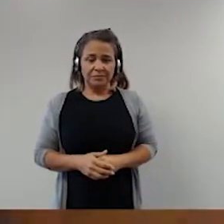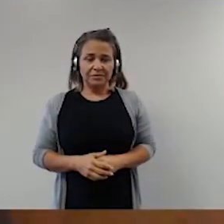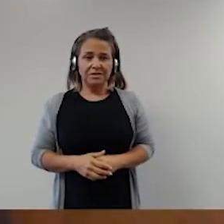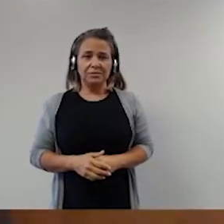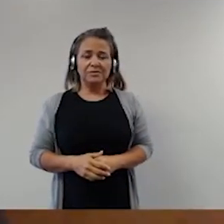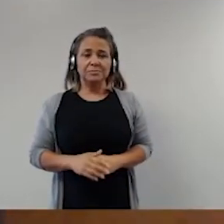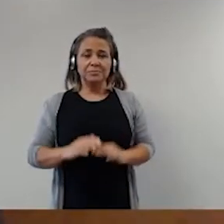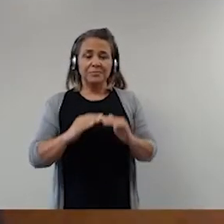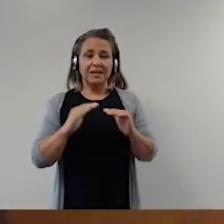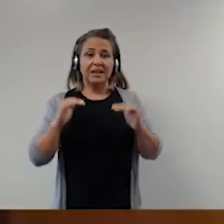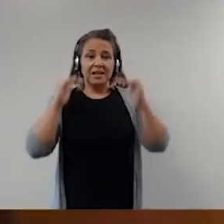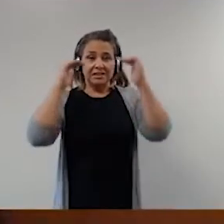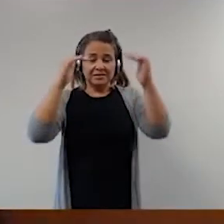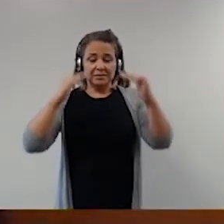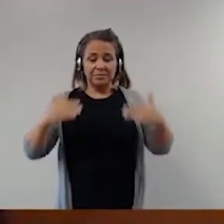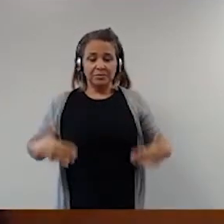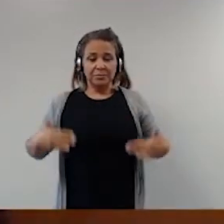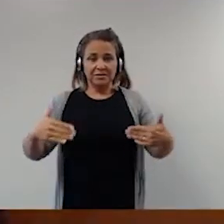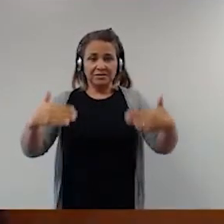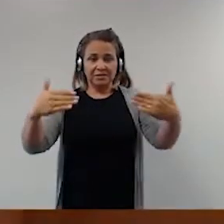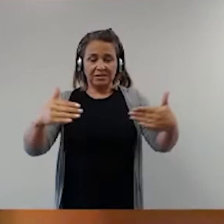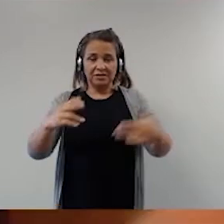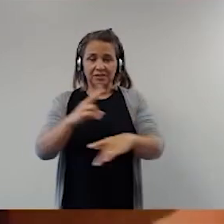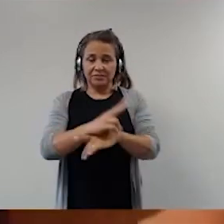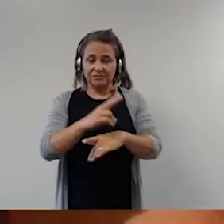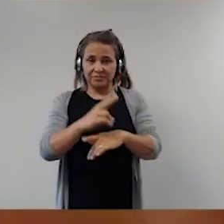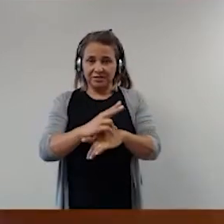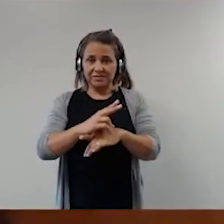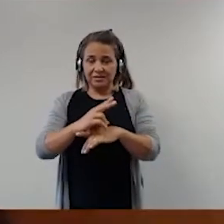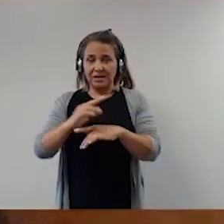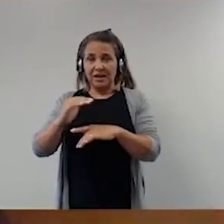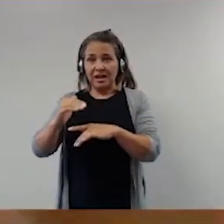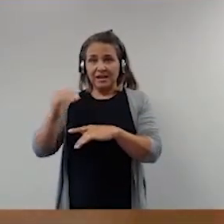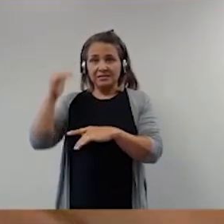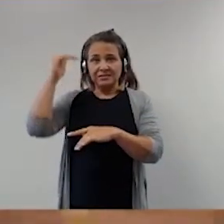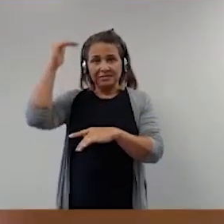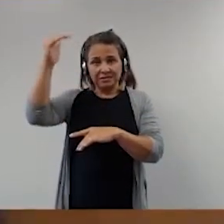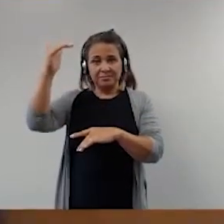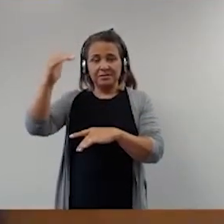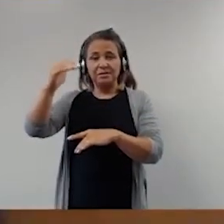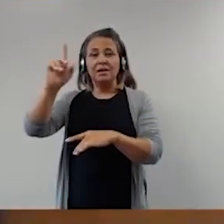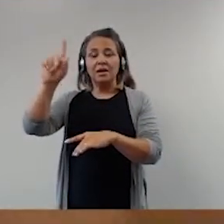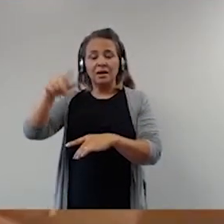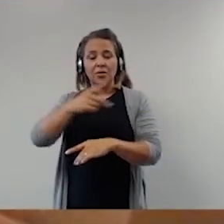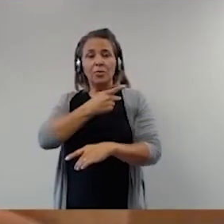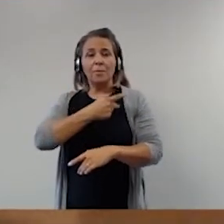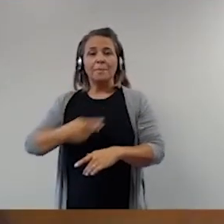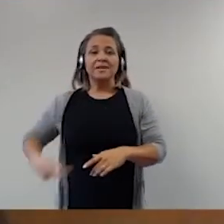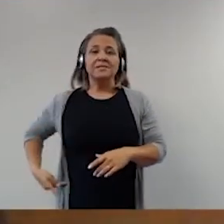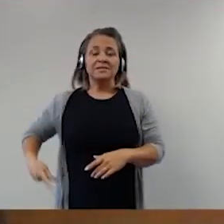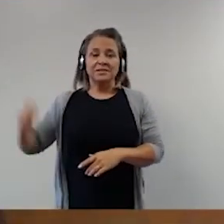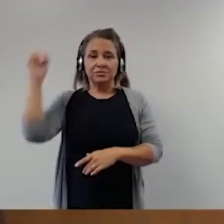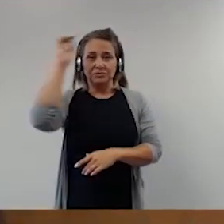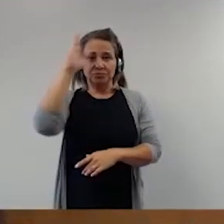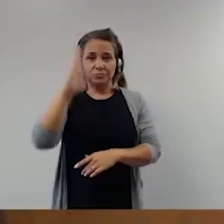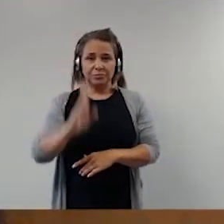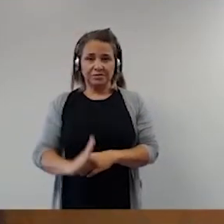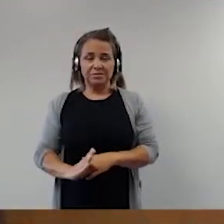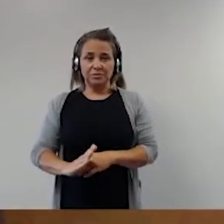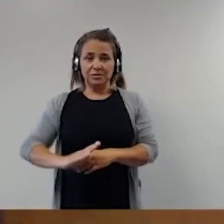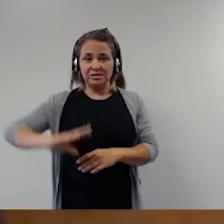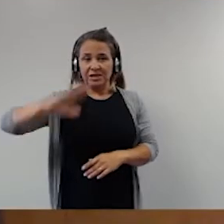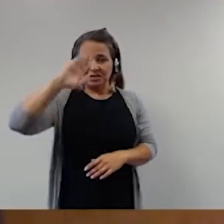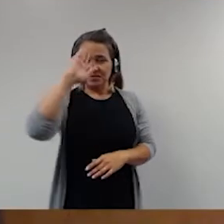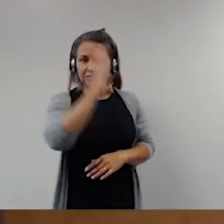E acima do Ministério da Defesa ao presidente da República, que é o comandante em chefe, o chefe supremo das Forças